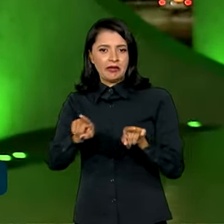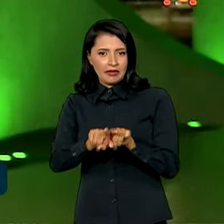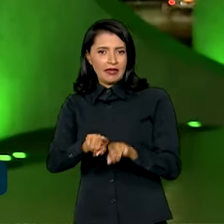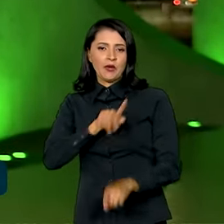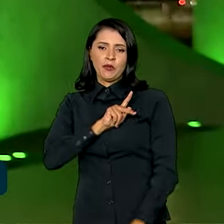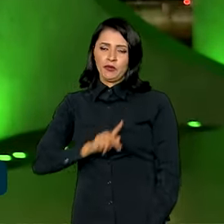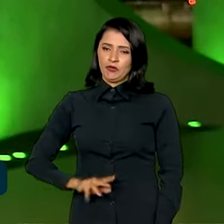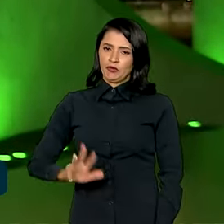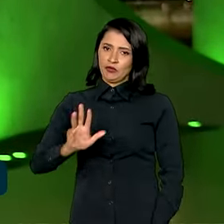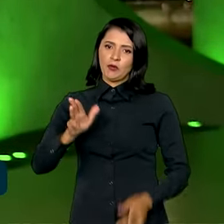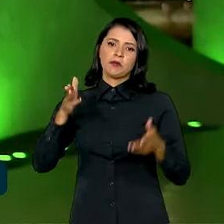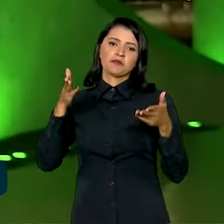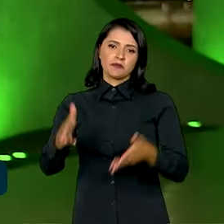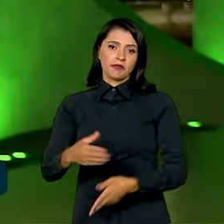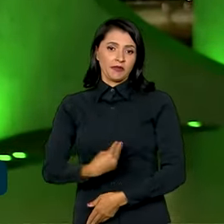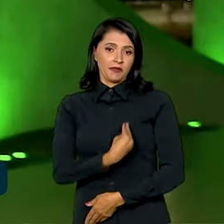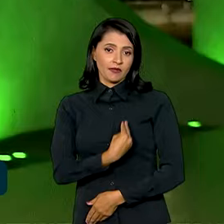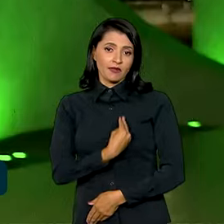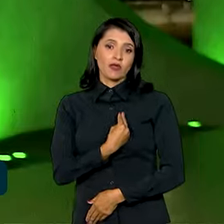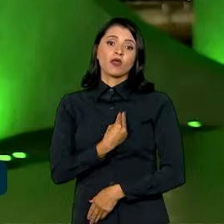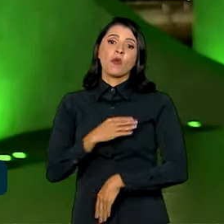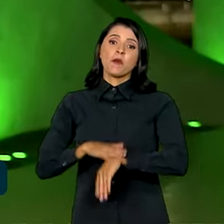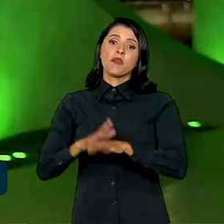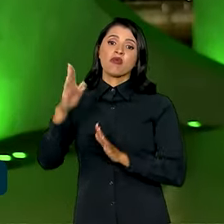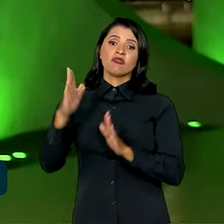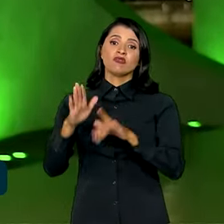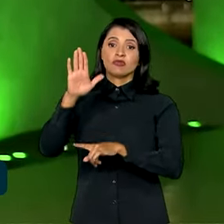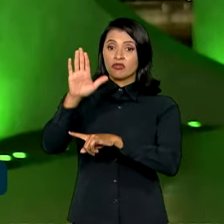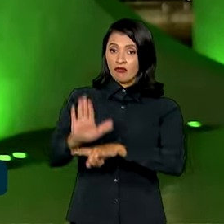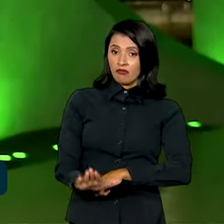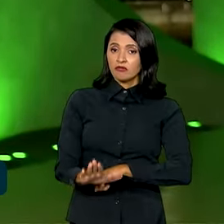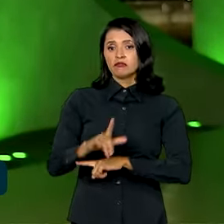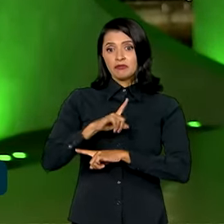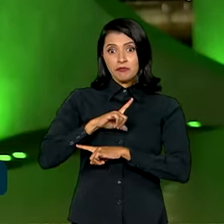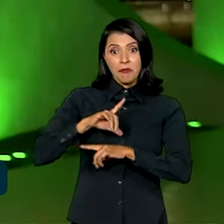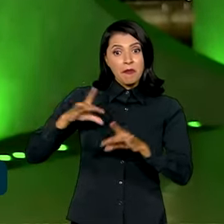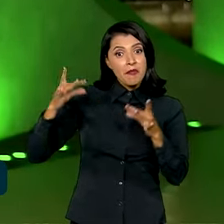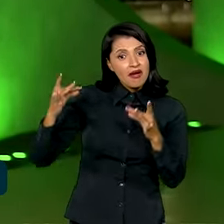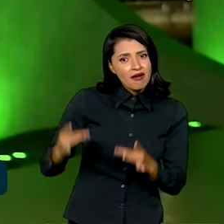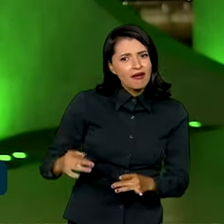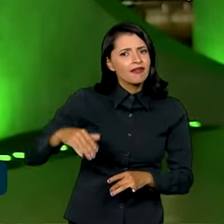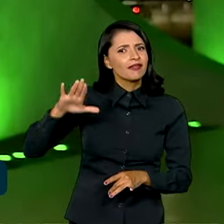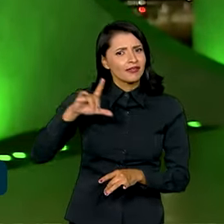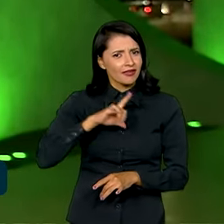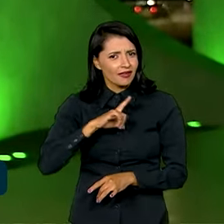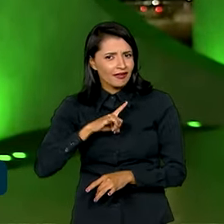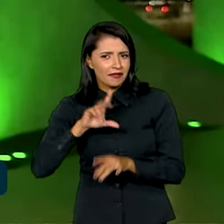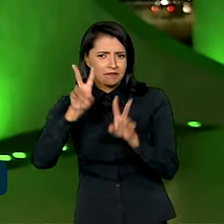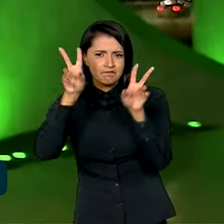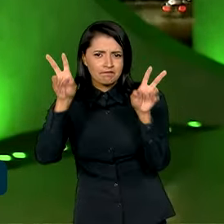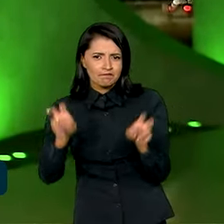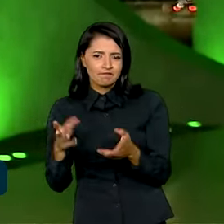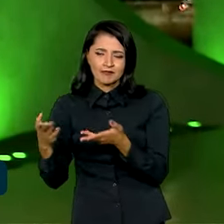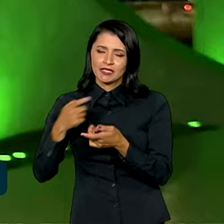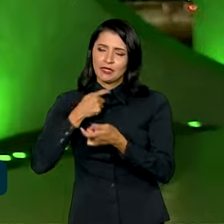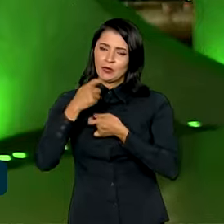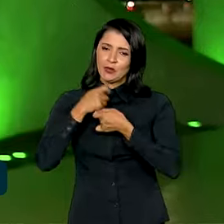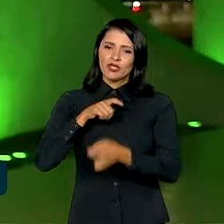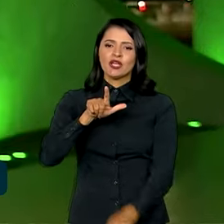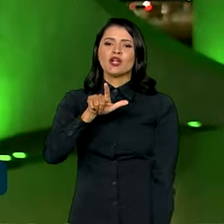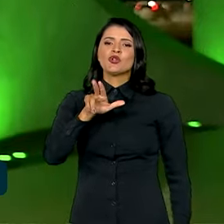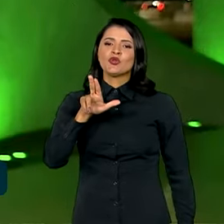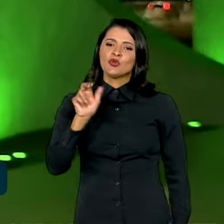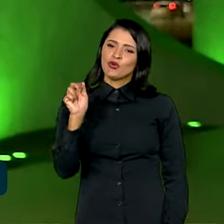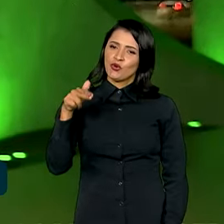Lula participou à tarde. E quem tem mais detalhes para a gente sobre esse evento, a repórter Luana